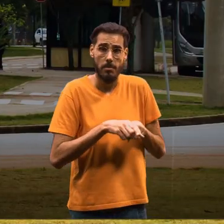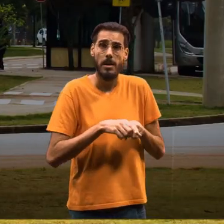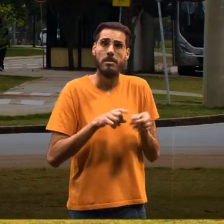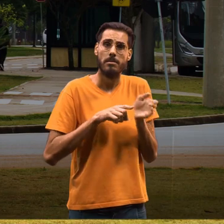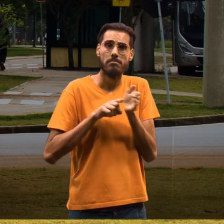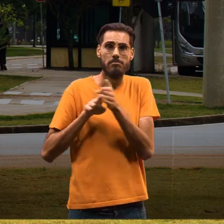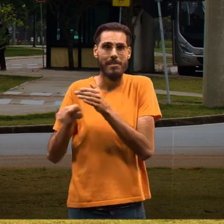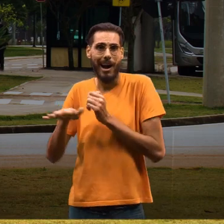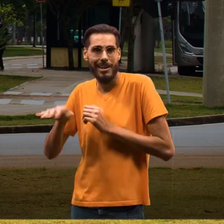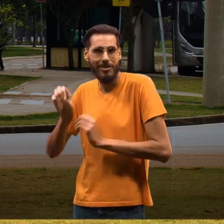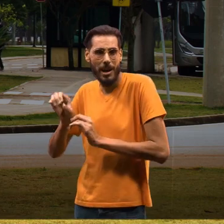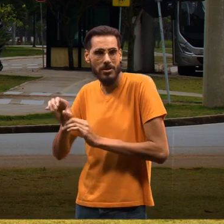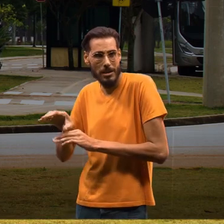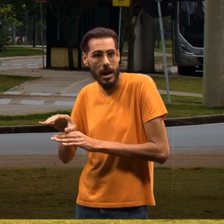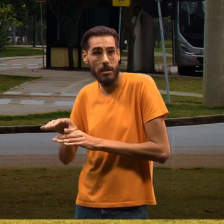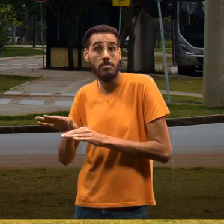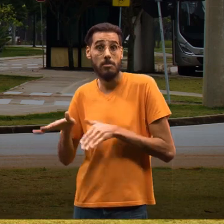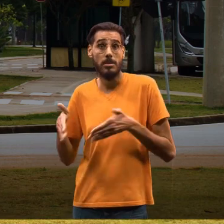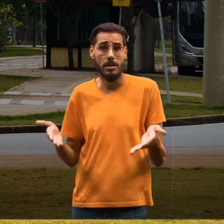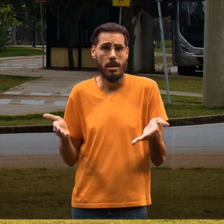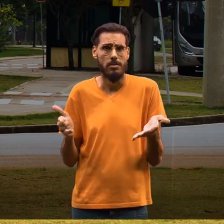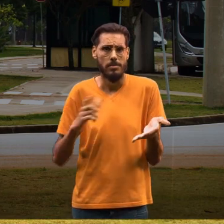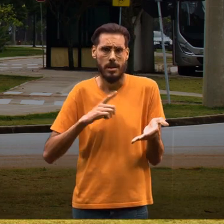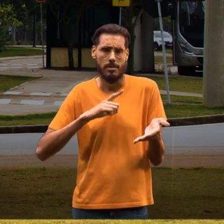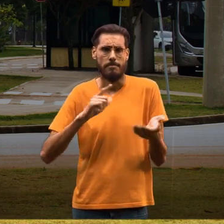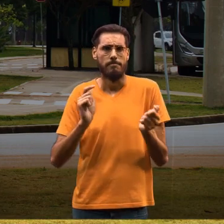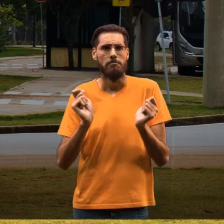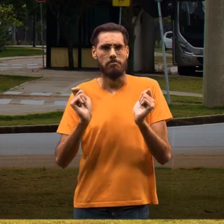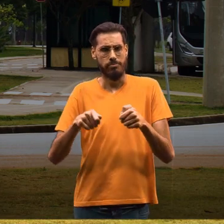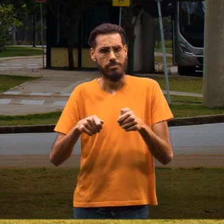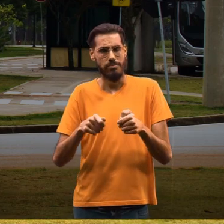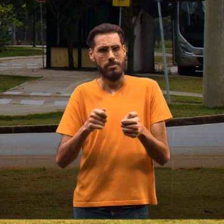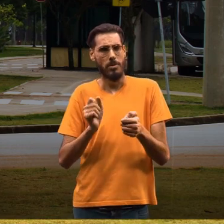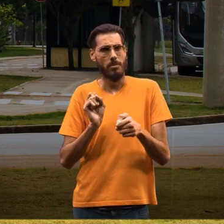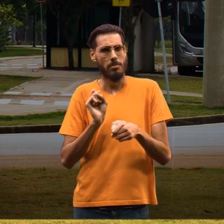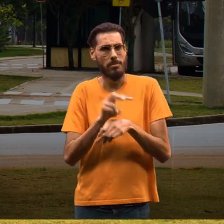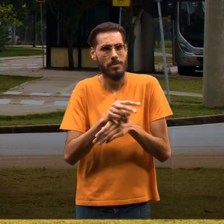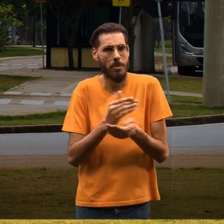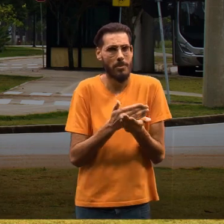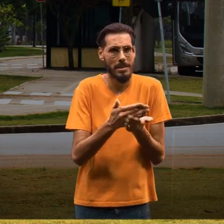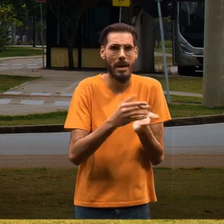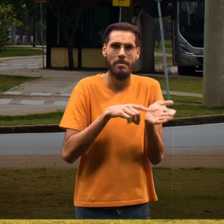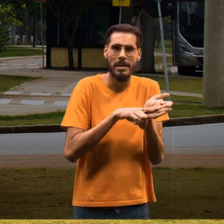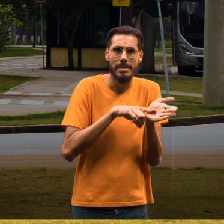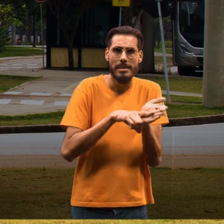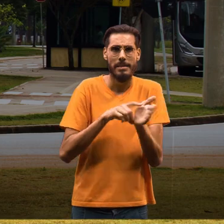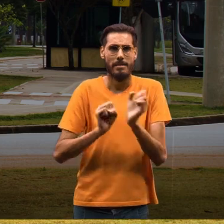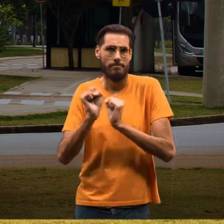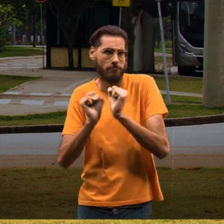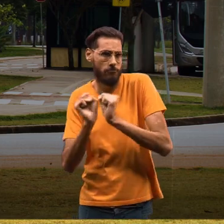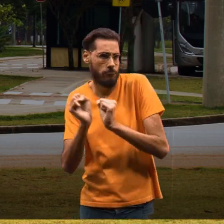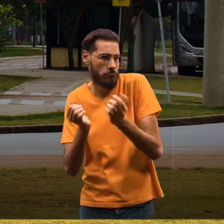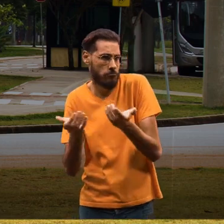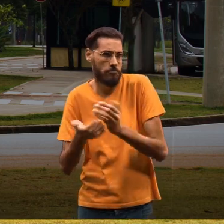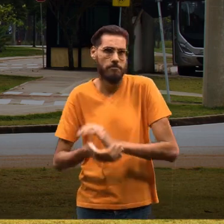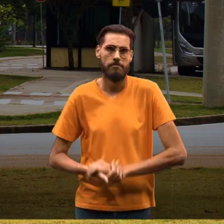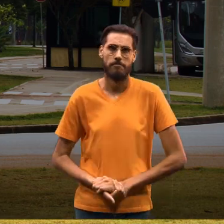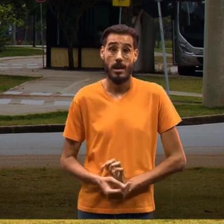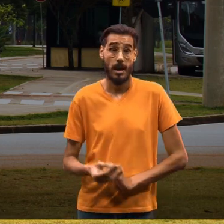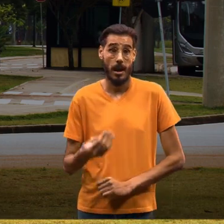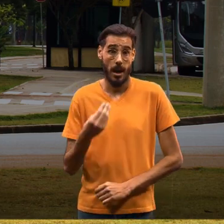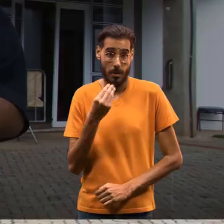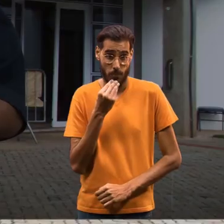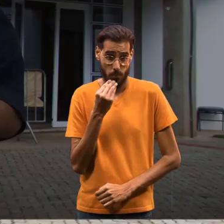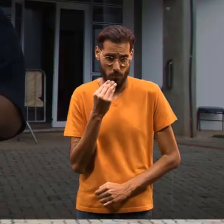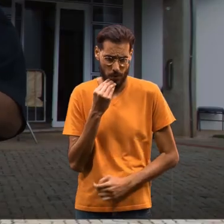pesquisadores também da área educacional. Então, tem plenas condições de entrar na pesquisa ou entrar em alguma indústria.